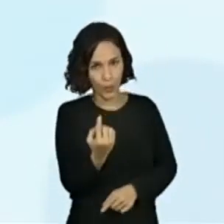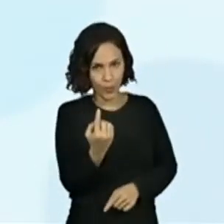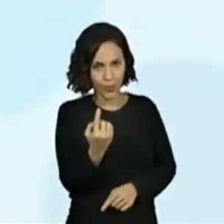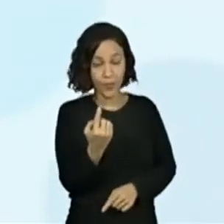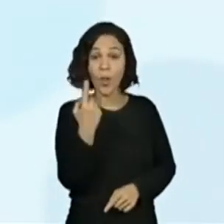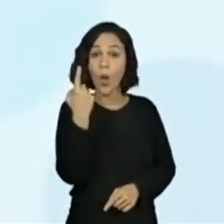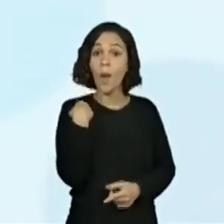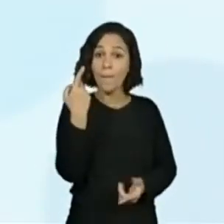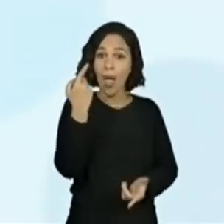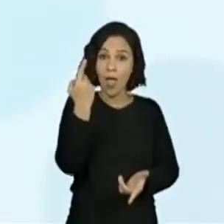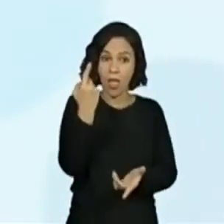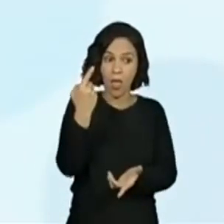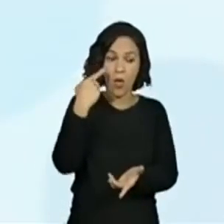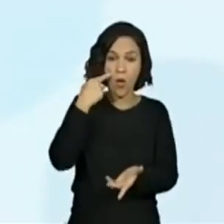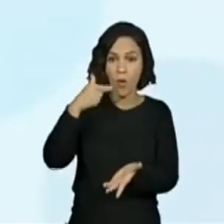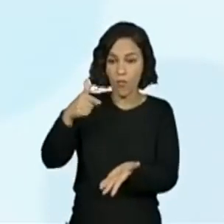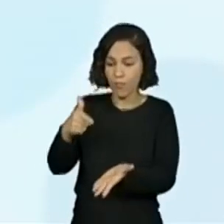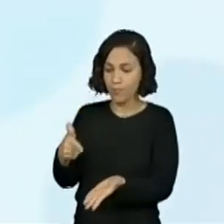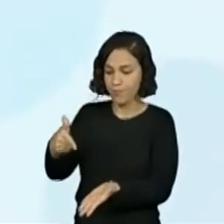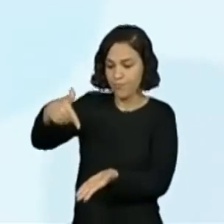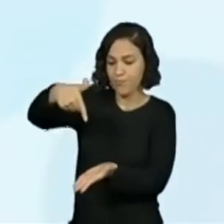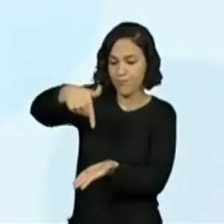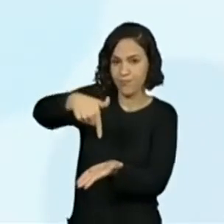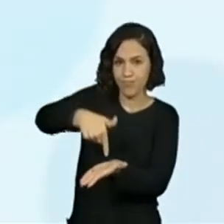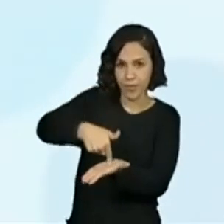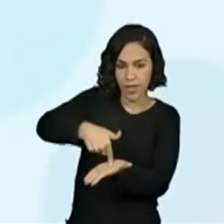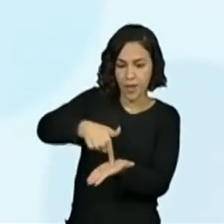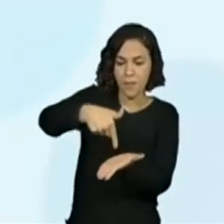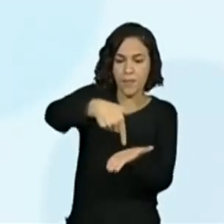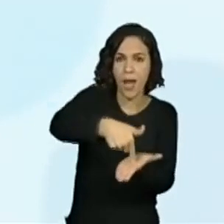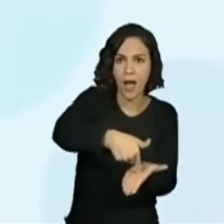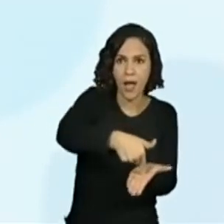pé só até chegar ao número 10.